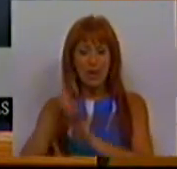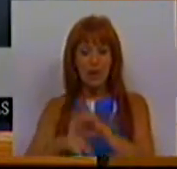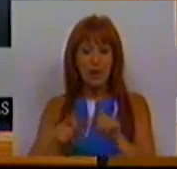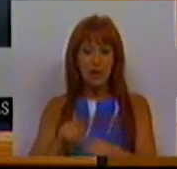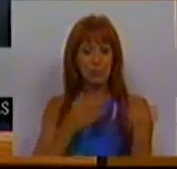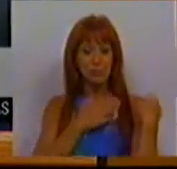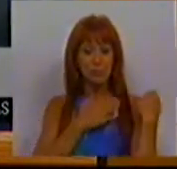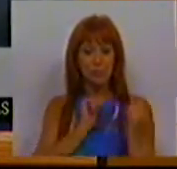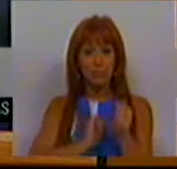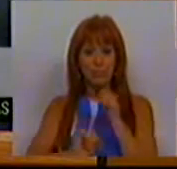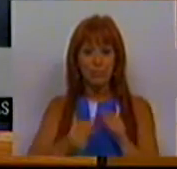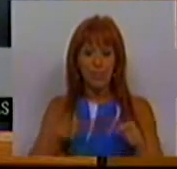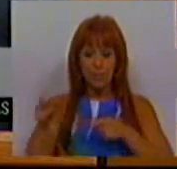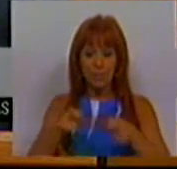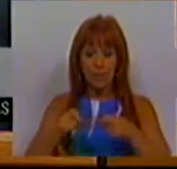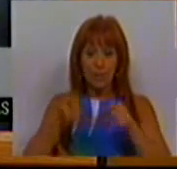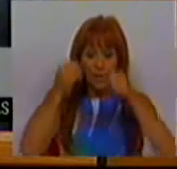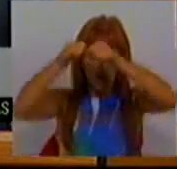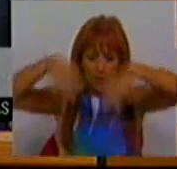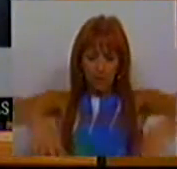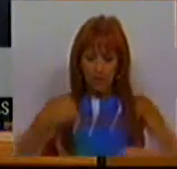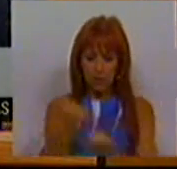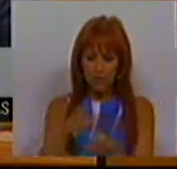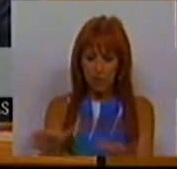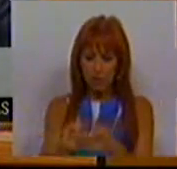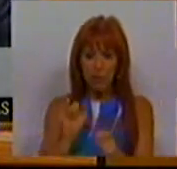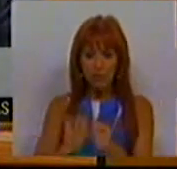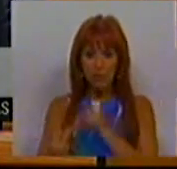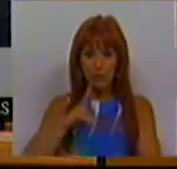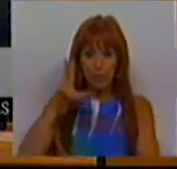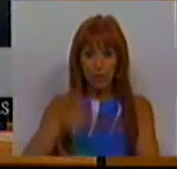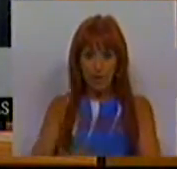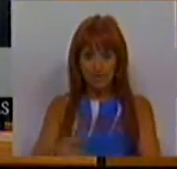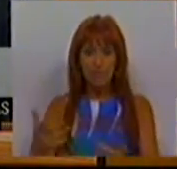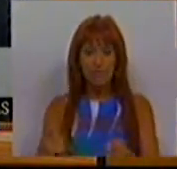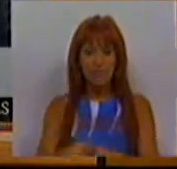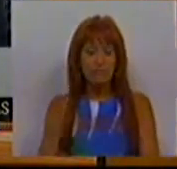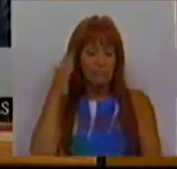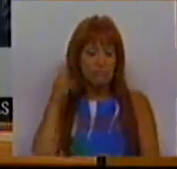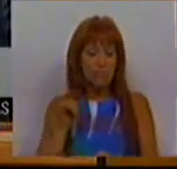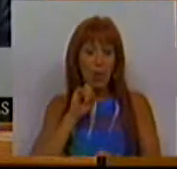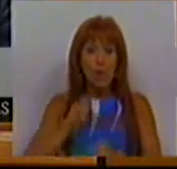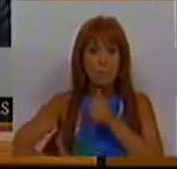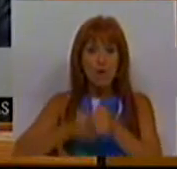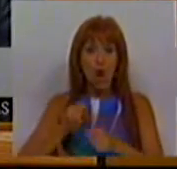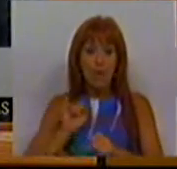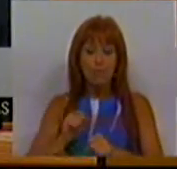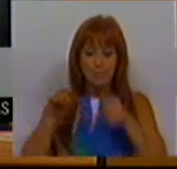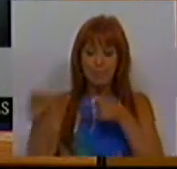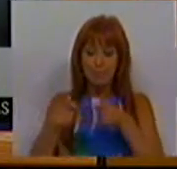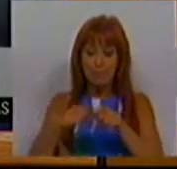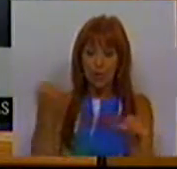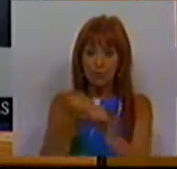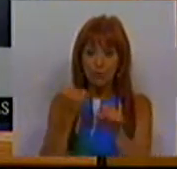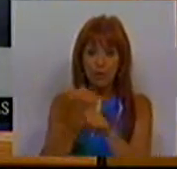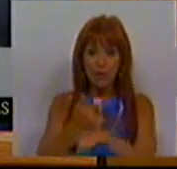as competências, a organização e o funcionamento do Conselho das Comunidades Portuguesas. Supostamente para melhorar a sua organização